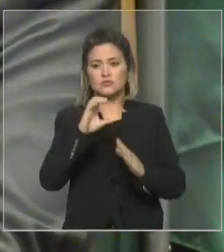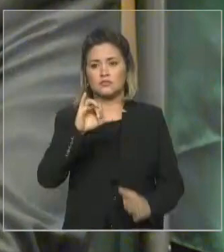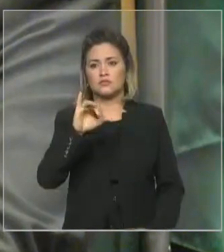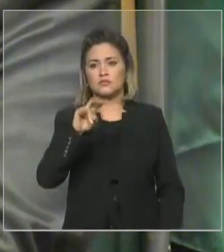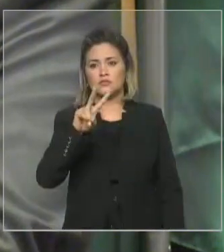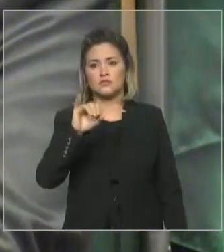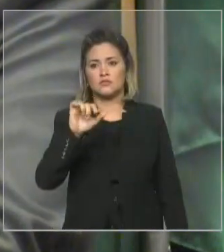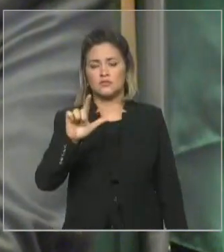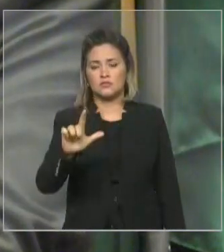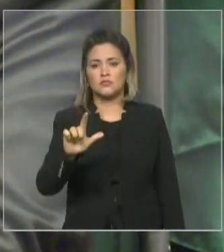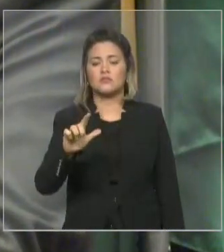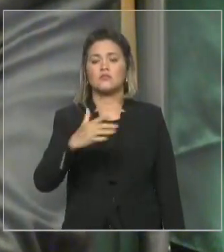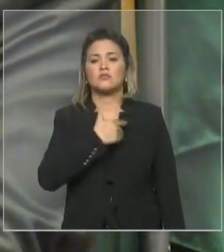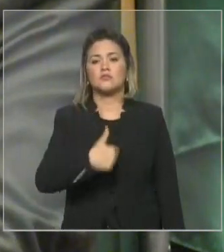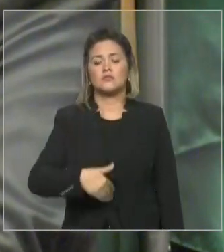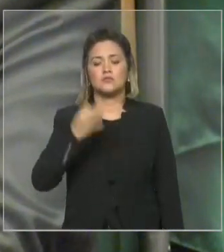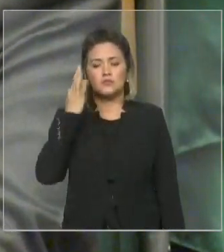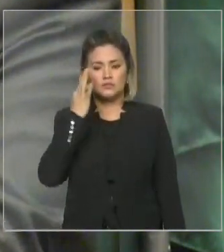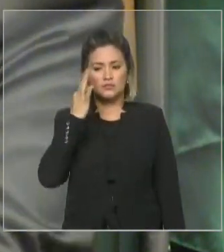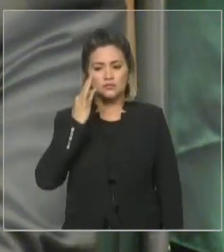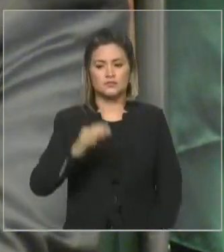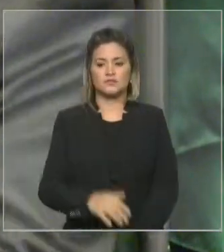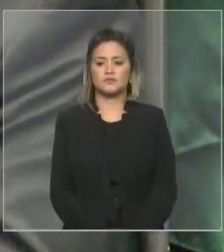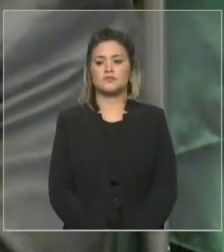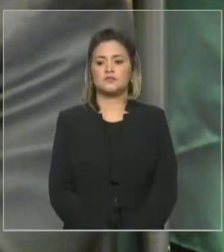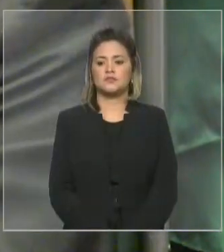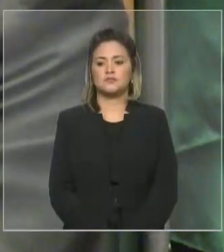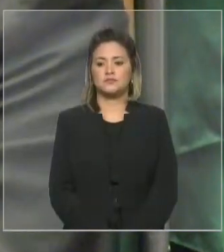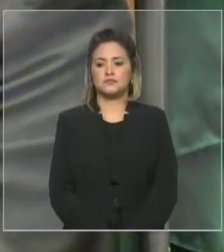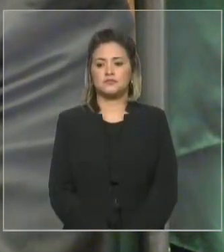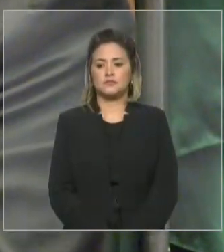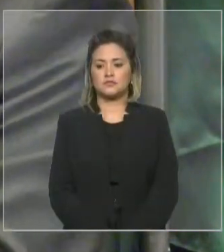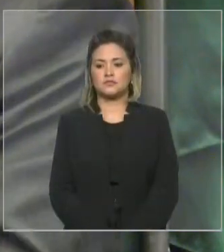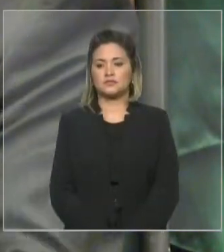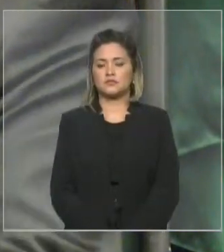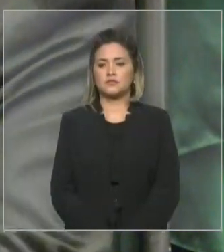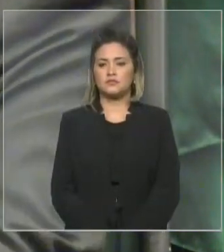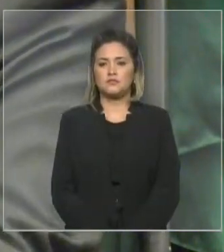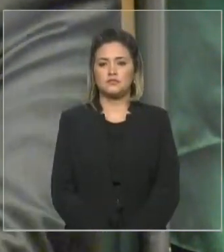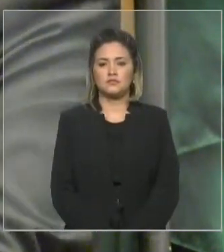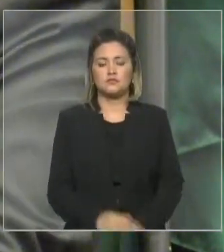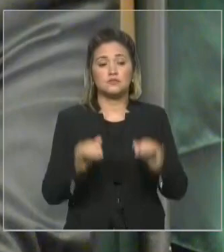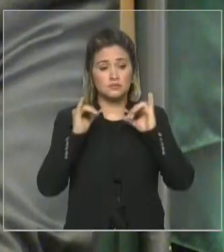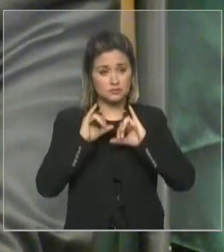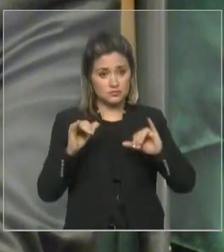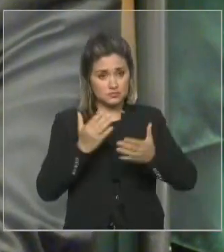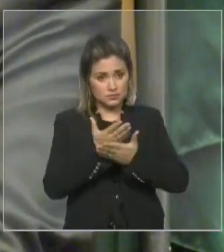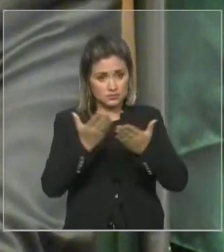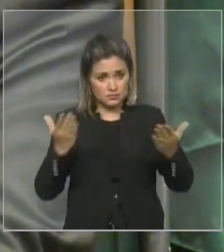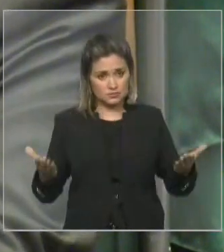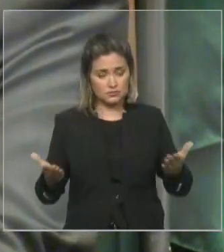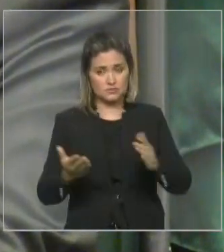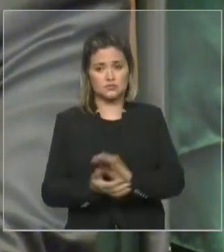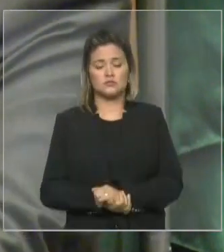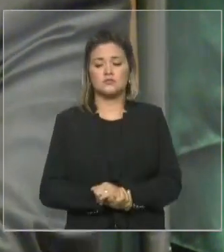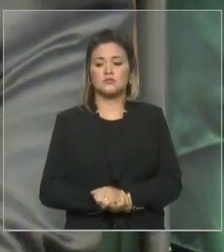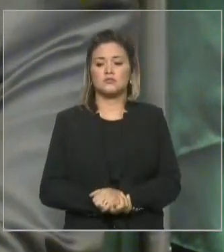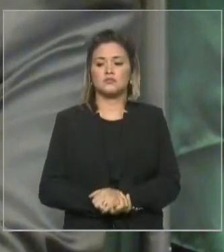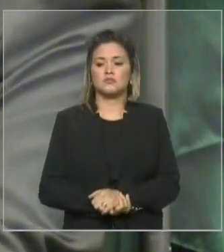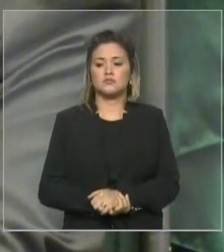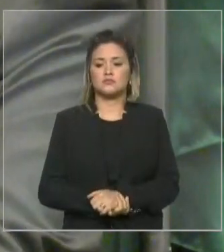Dino. Mas, quero deixar também aqui dito aos meus colegas, que tenho